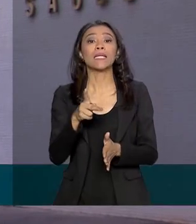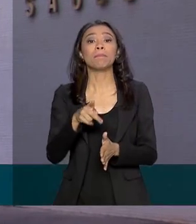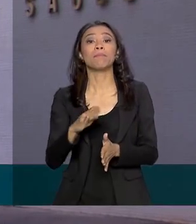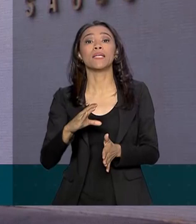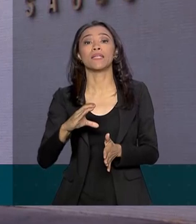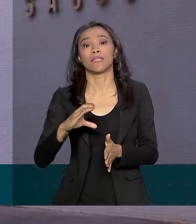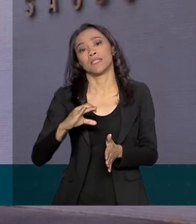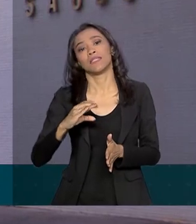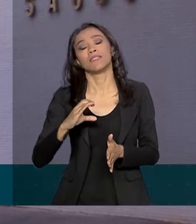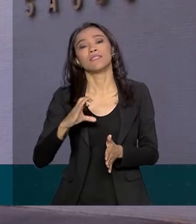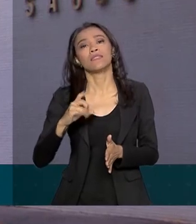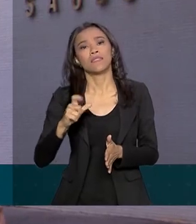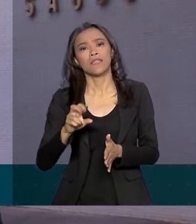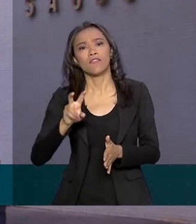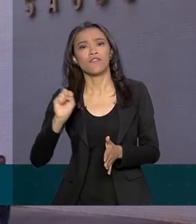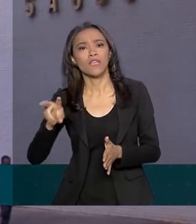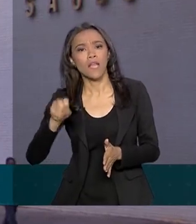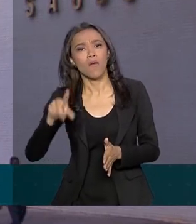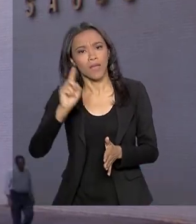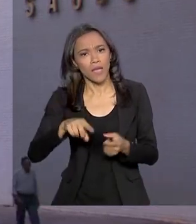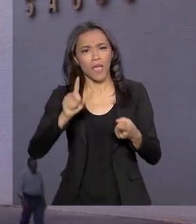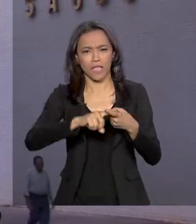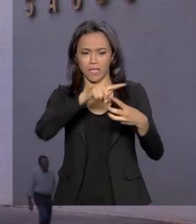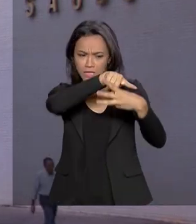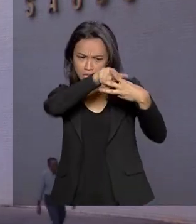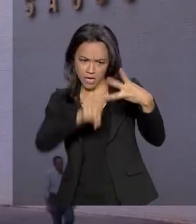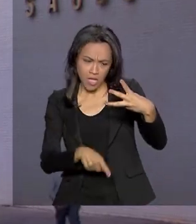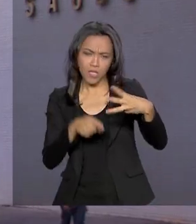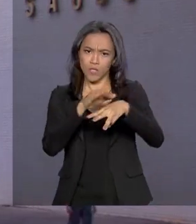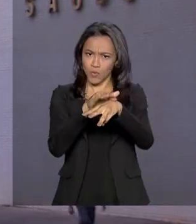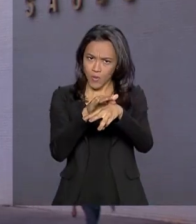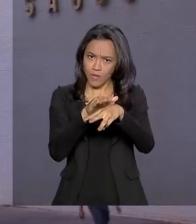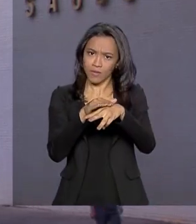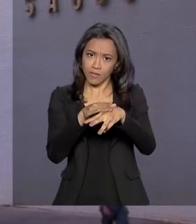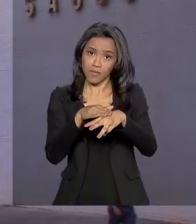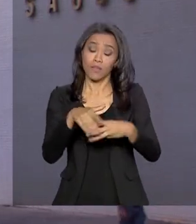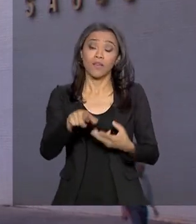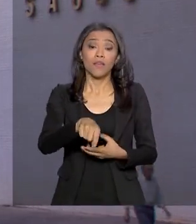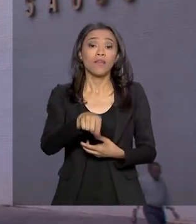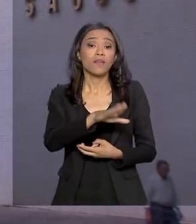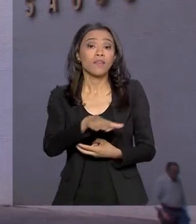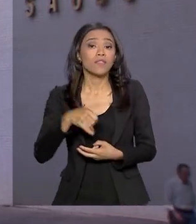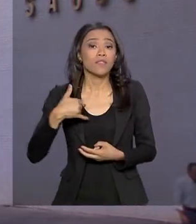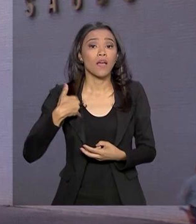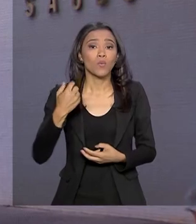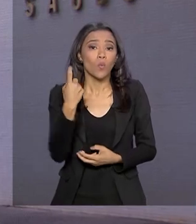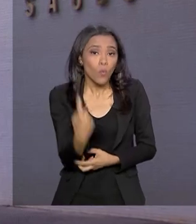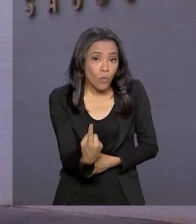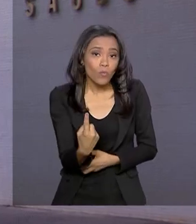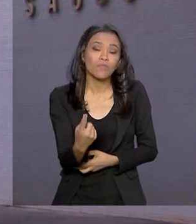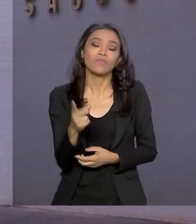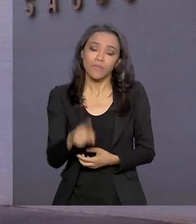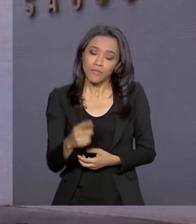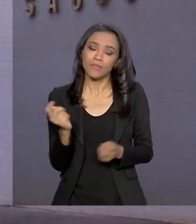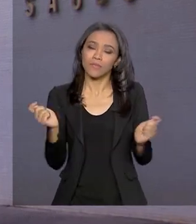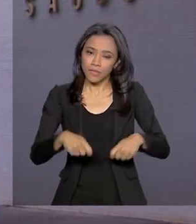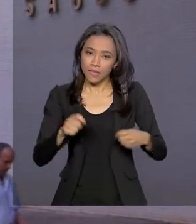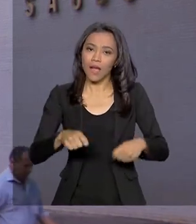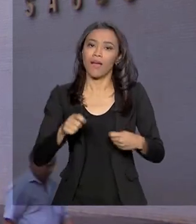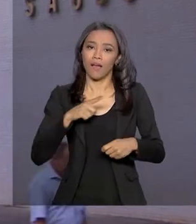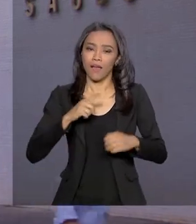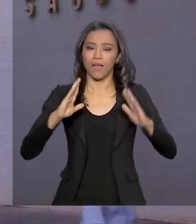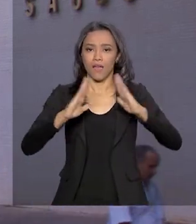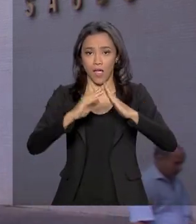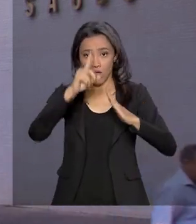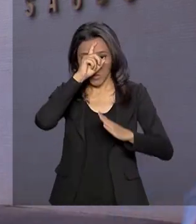que garante a imunização contra sarampo, cachumba e rubeula em crianças de um ano de idade está disponível em todos os